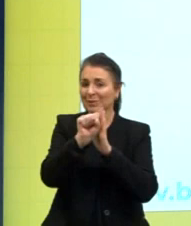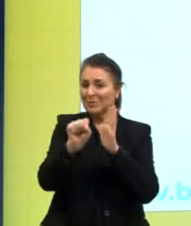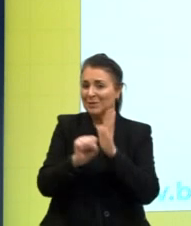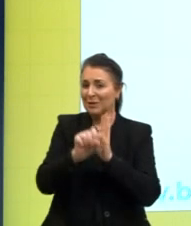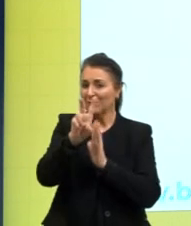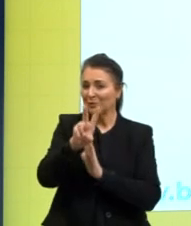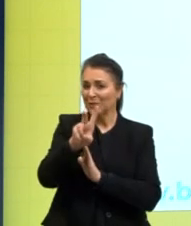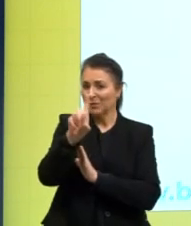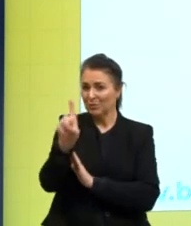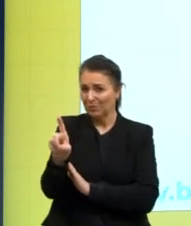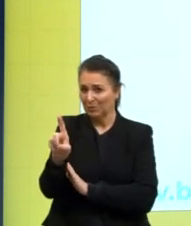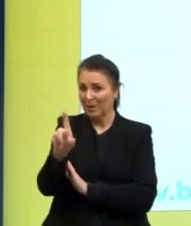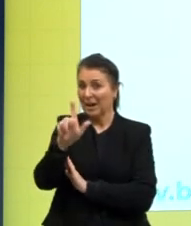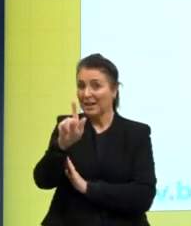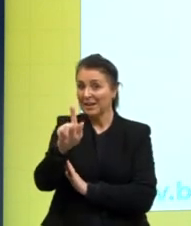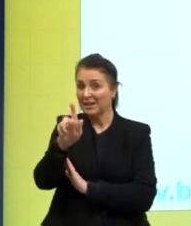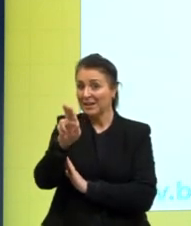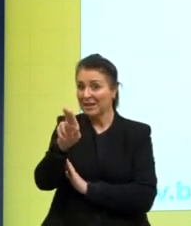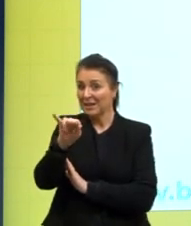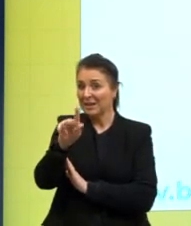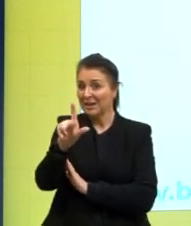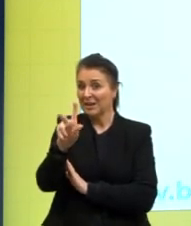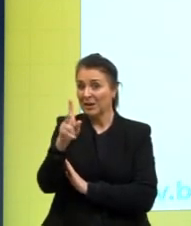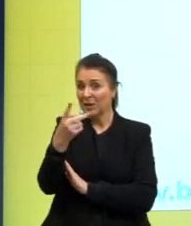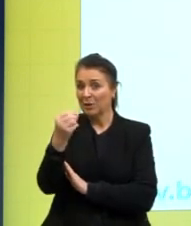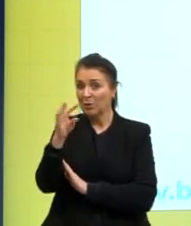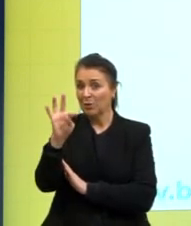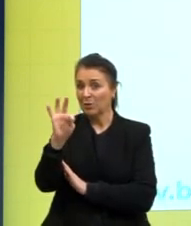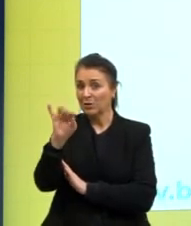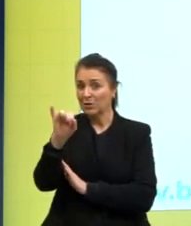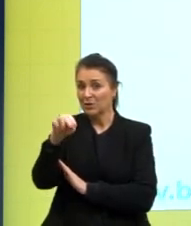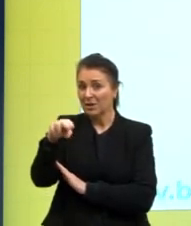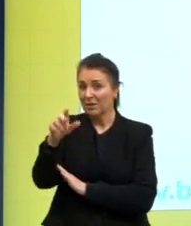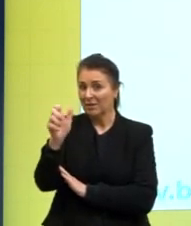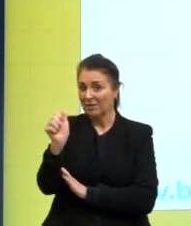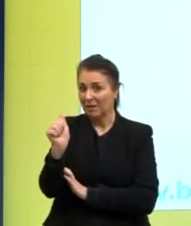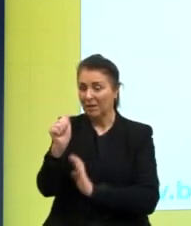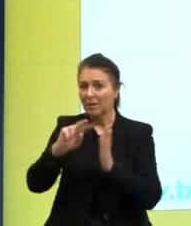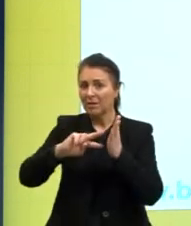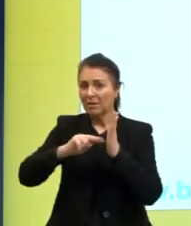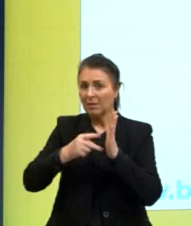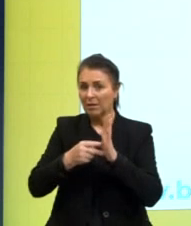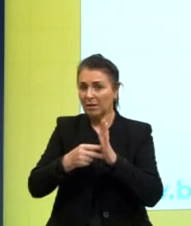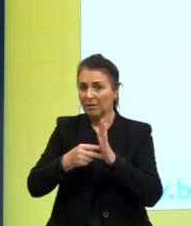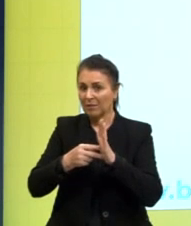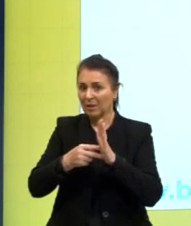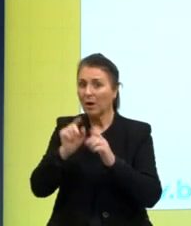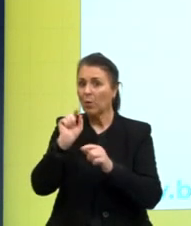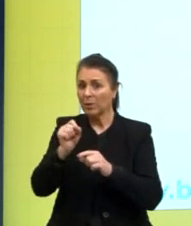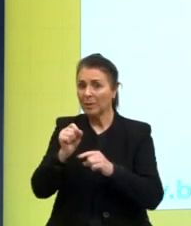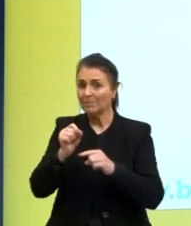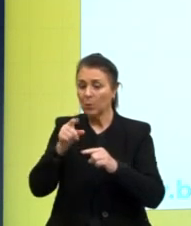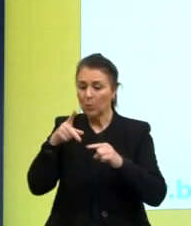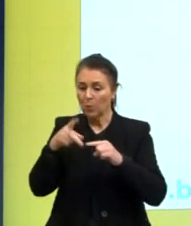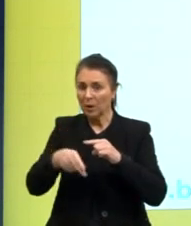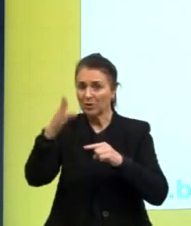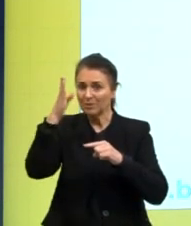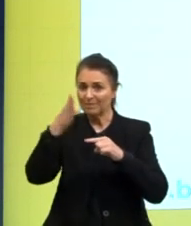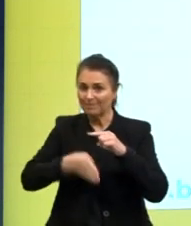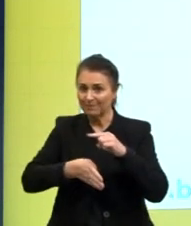Quando falamos que a guilhotina do século XXI, nós podemos nos reportar